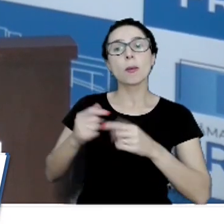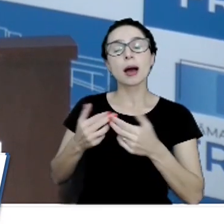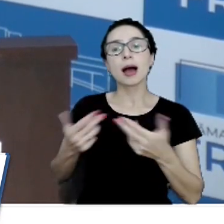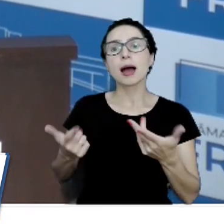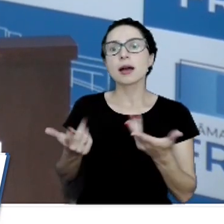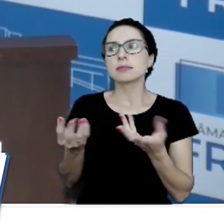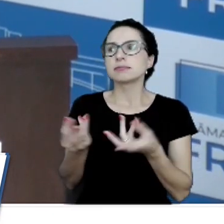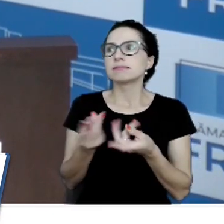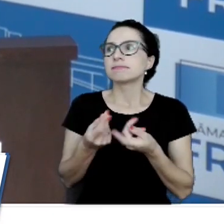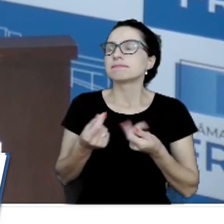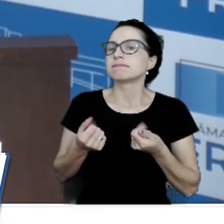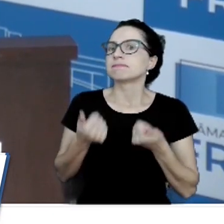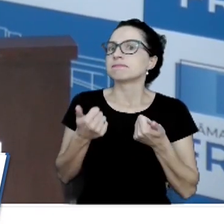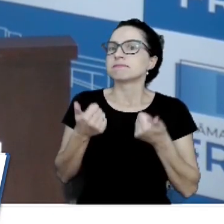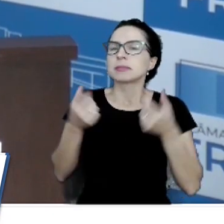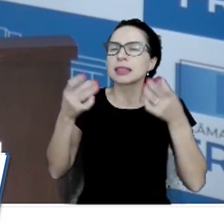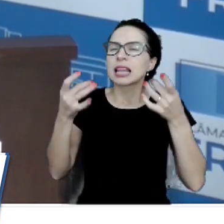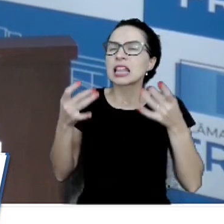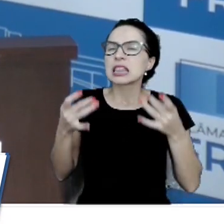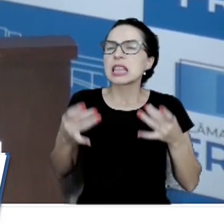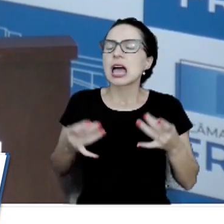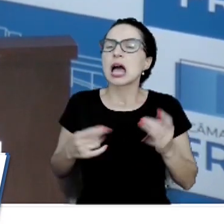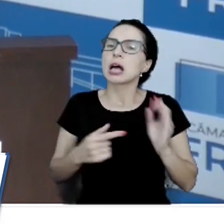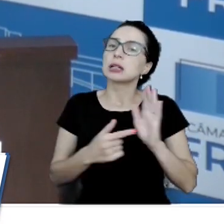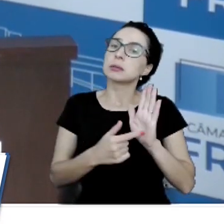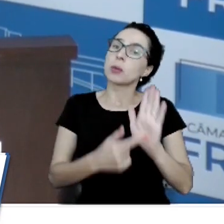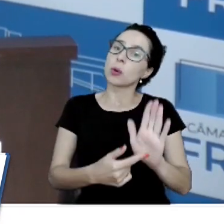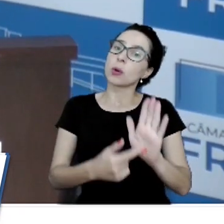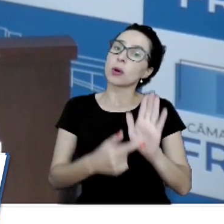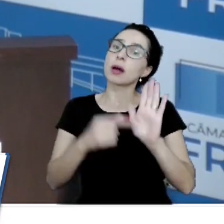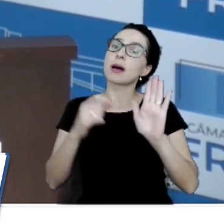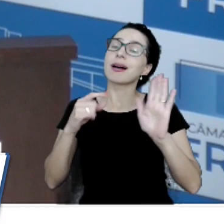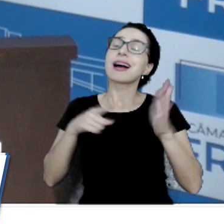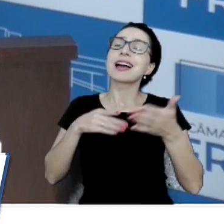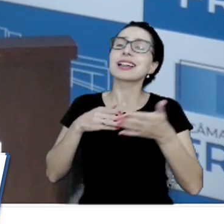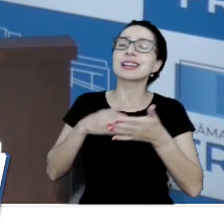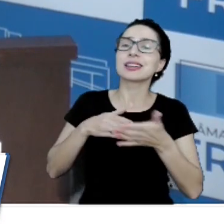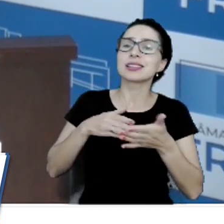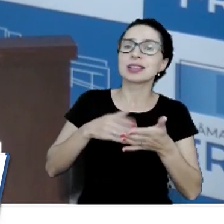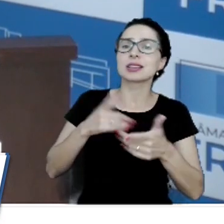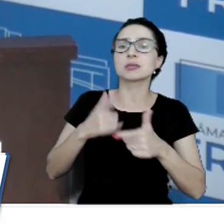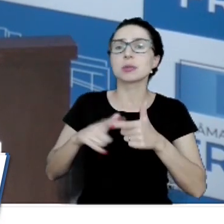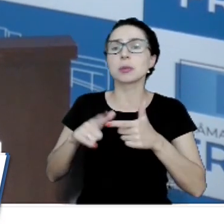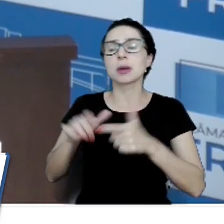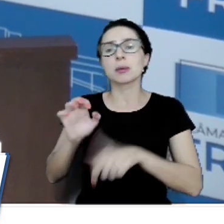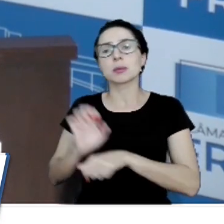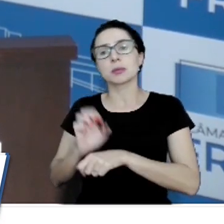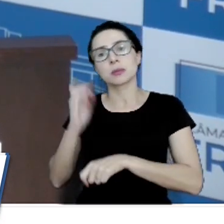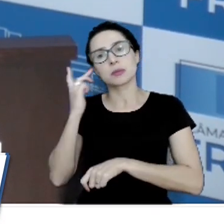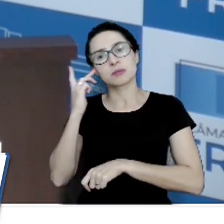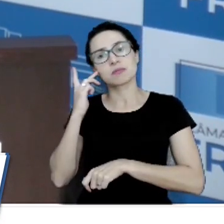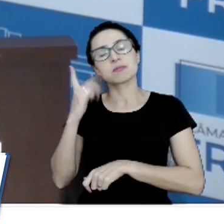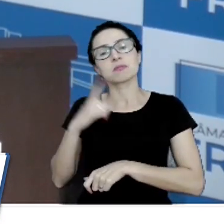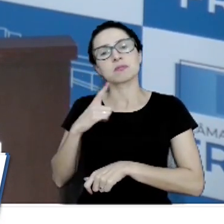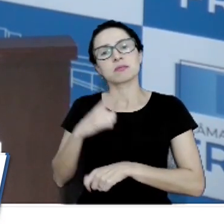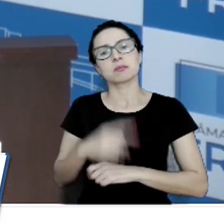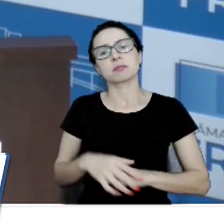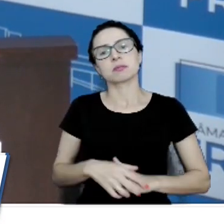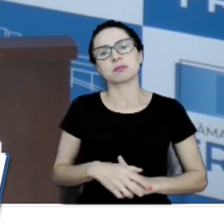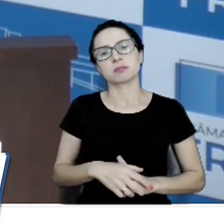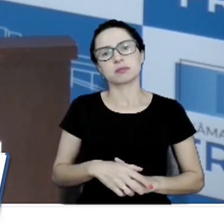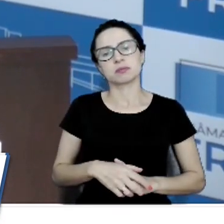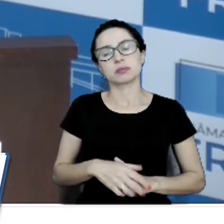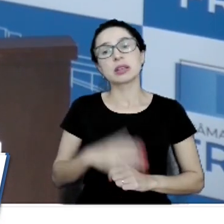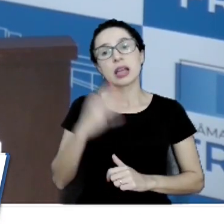rico em detalhes apontando as dificuldades que o estado de São Paulo tem. Sabendo